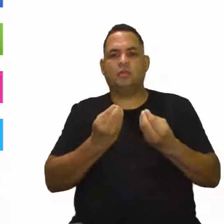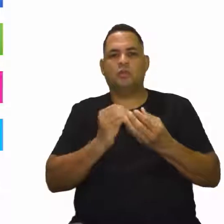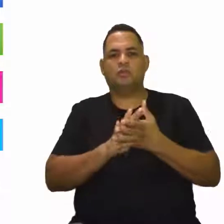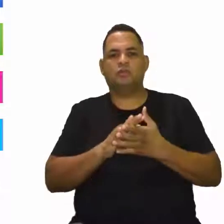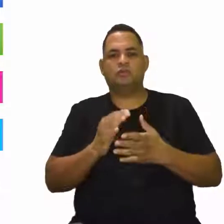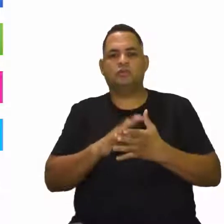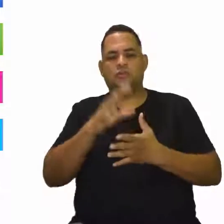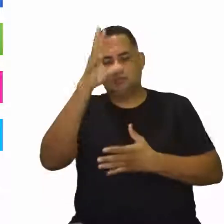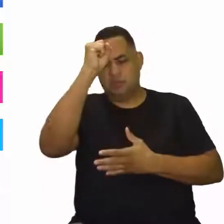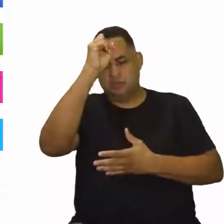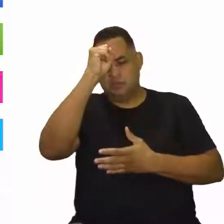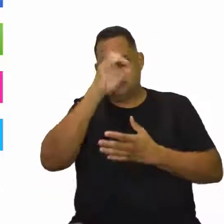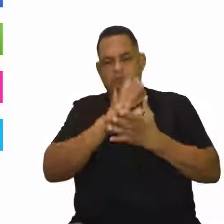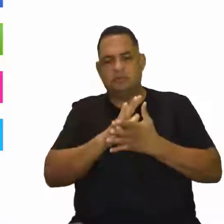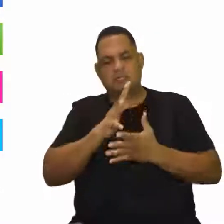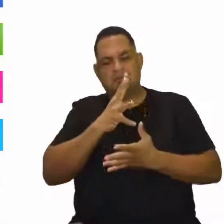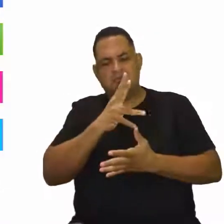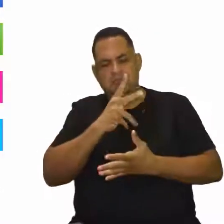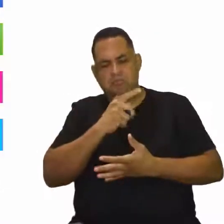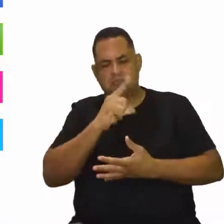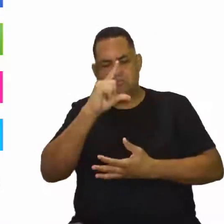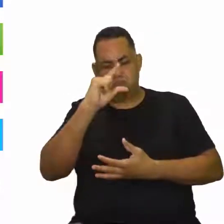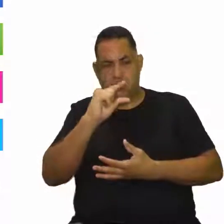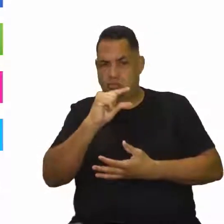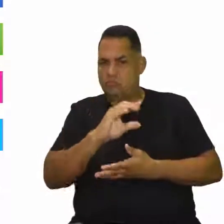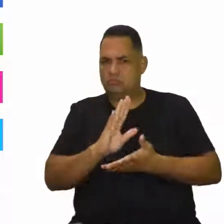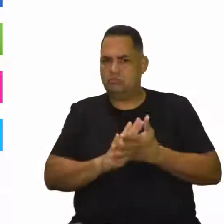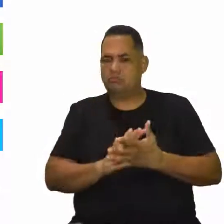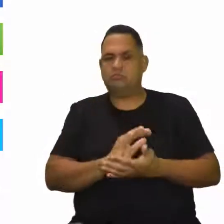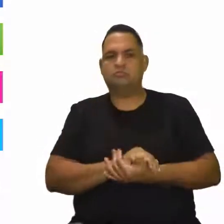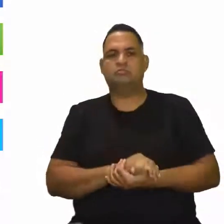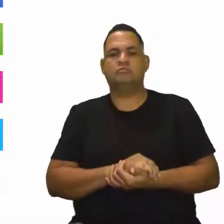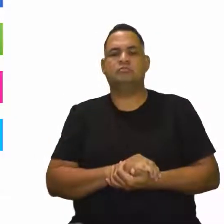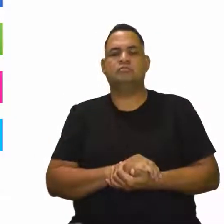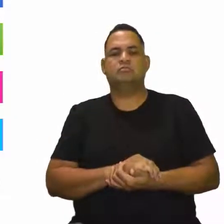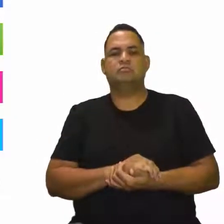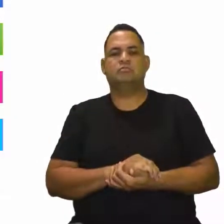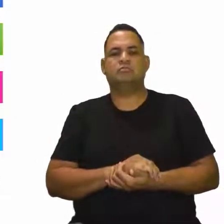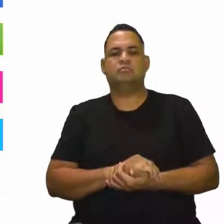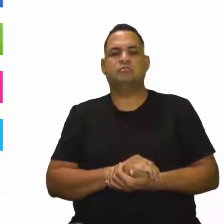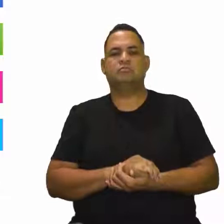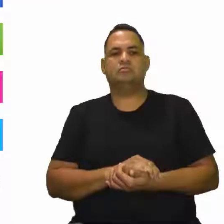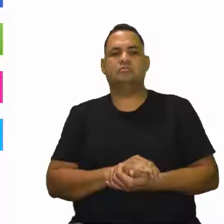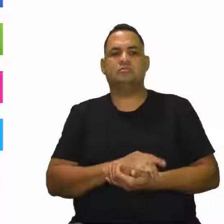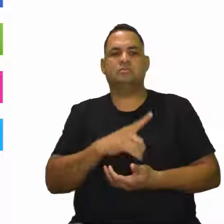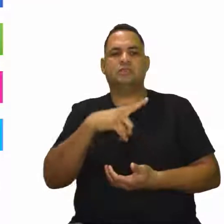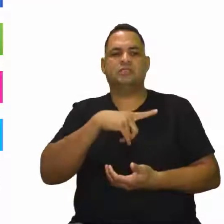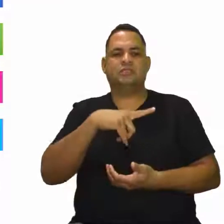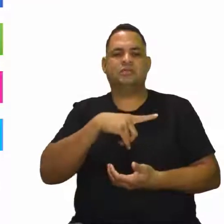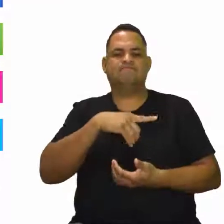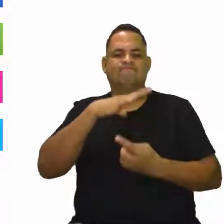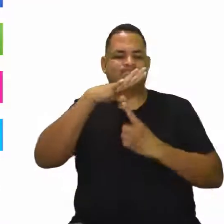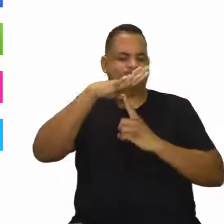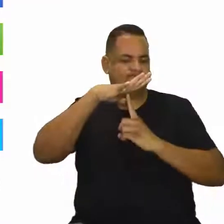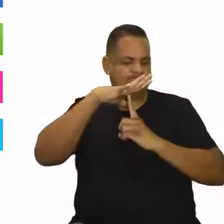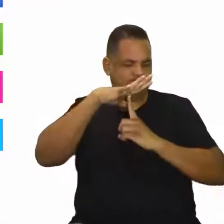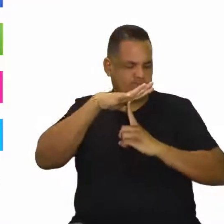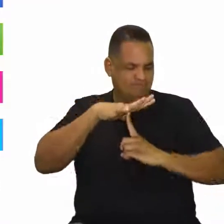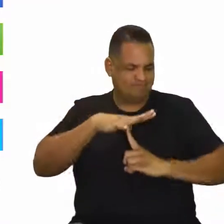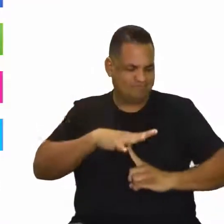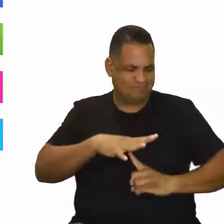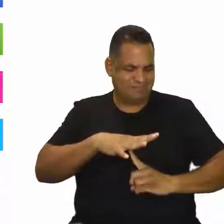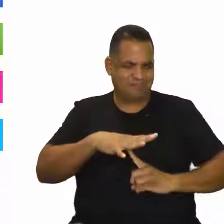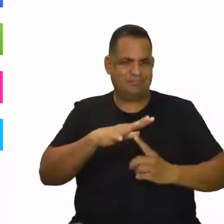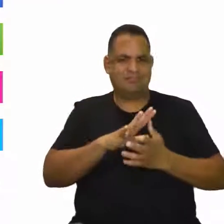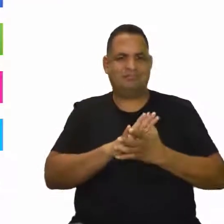aprendizado, ele se torna um pouquinho mais lento. Mas não é impossível, tá? Há uma presença maior também de